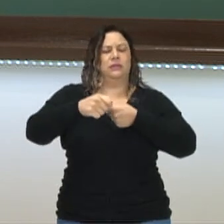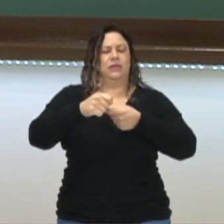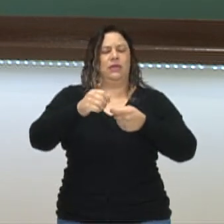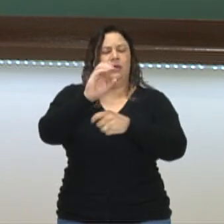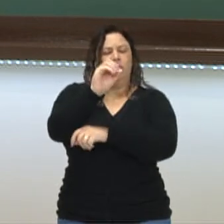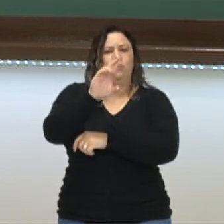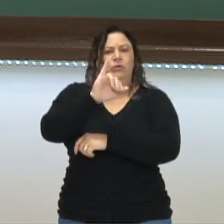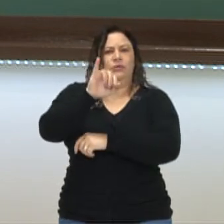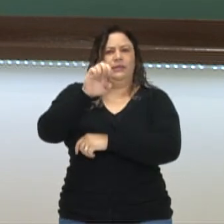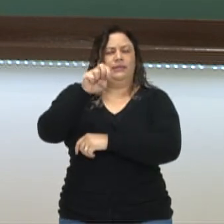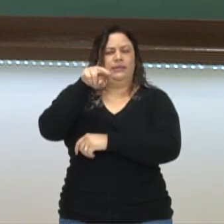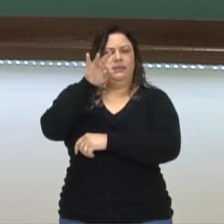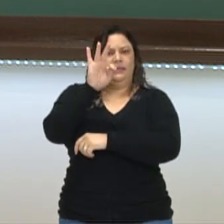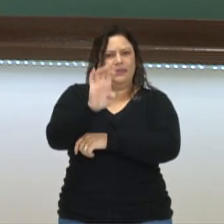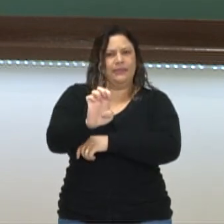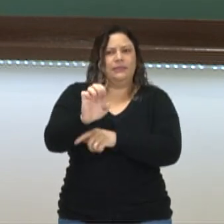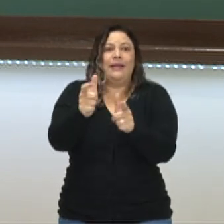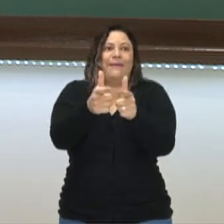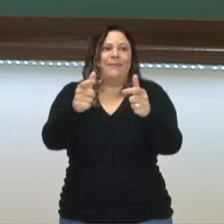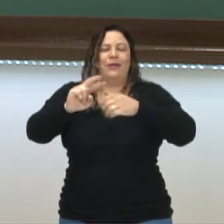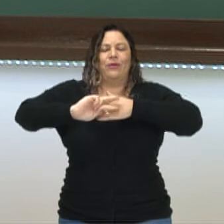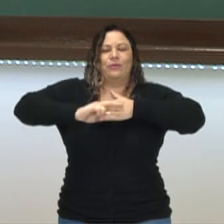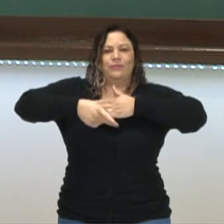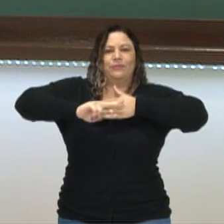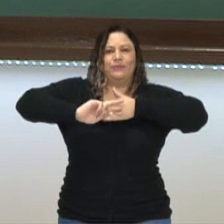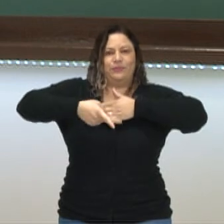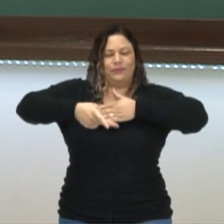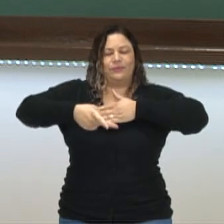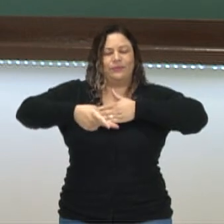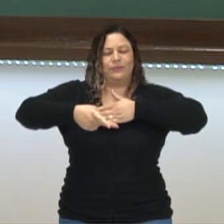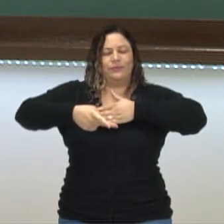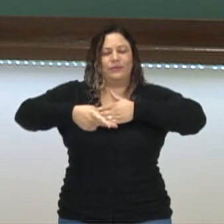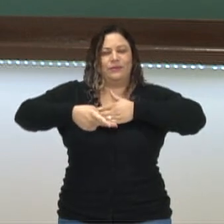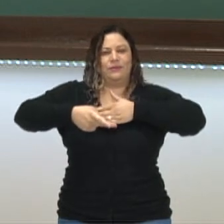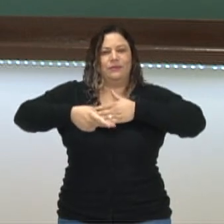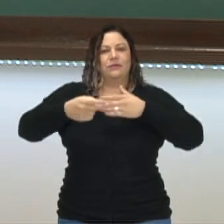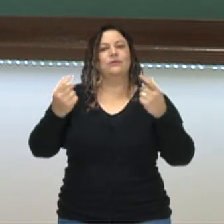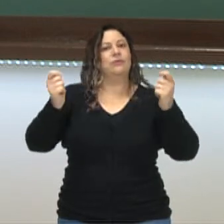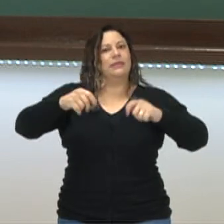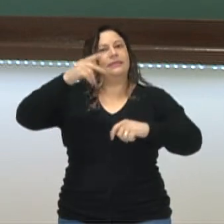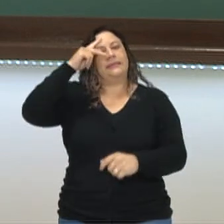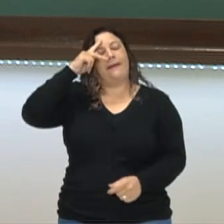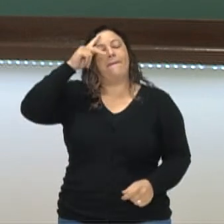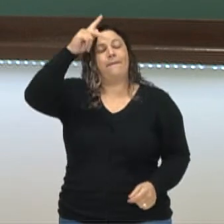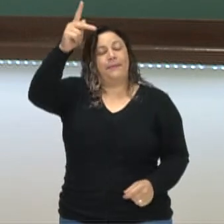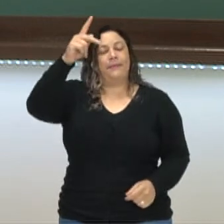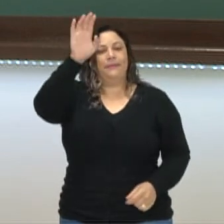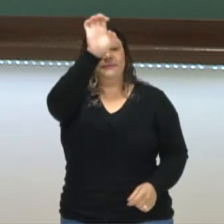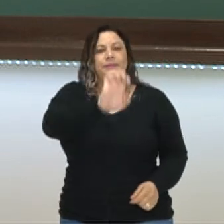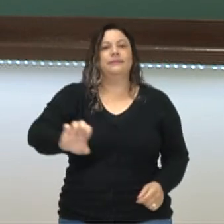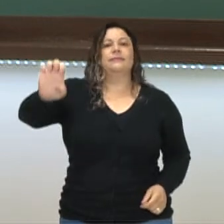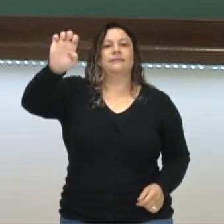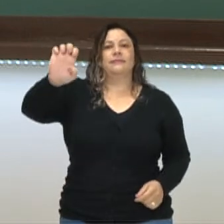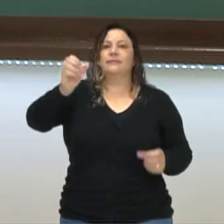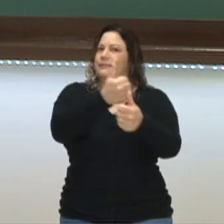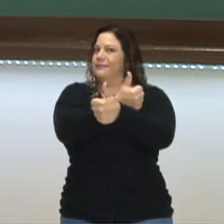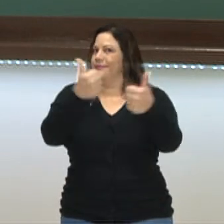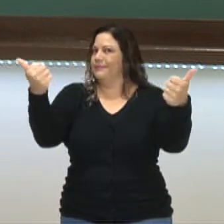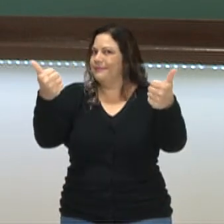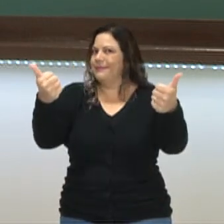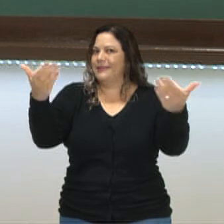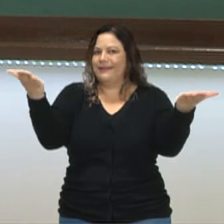Isso foi a maior consequência, então, das cruzadas para a Europa. Tudo bem?